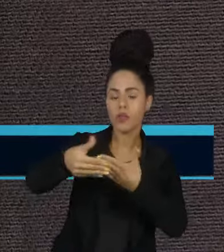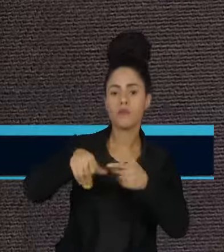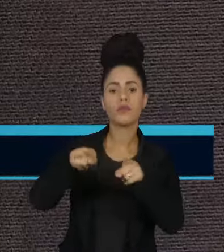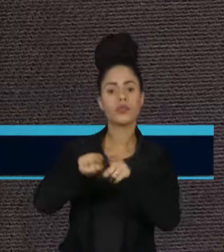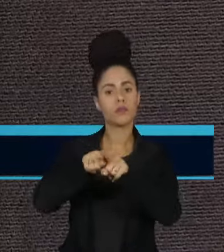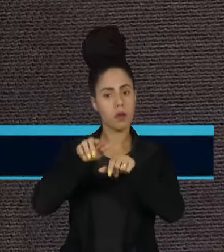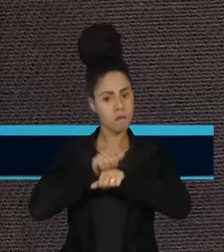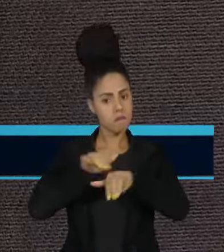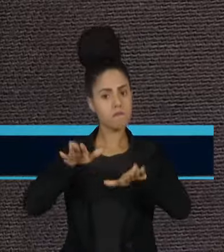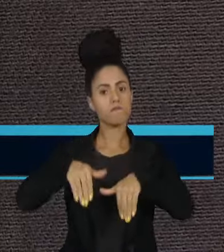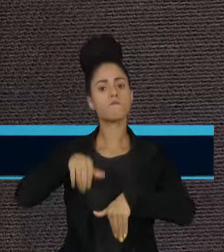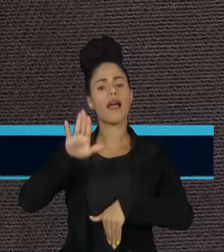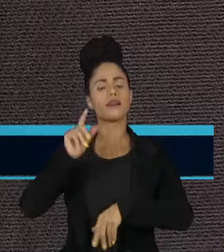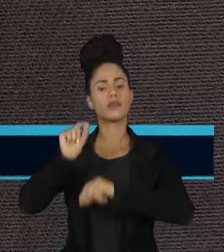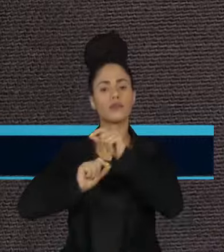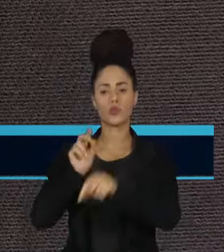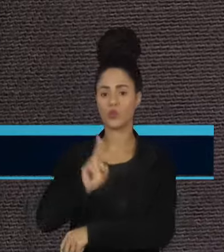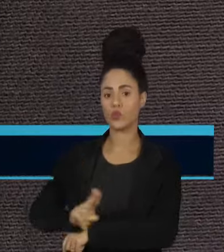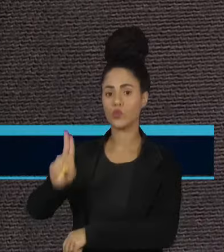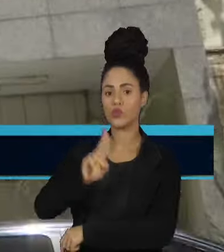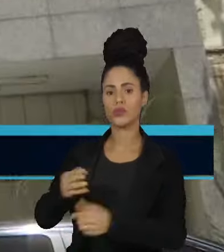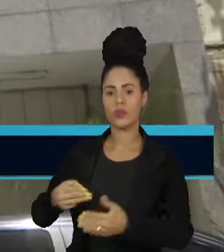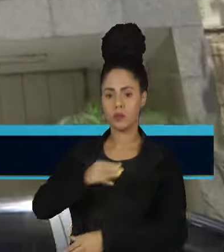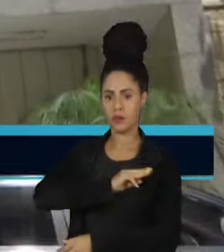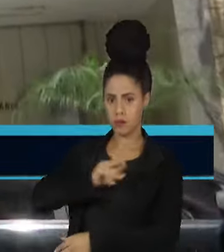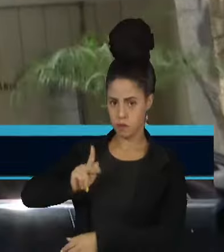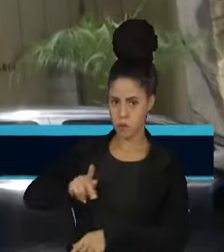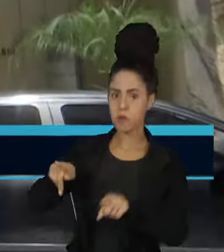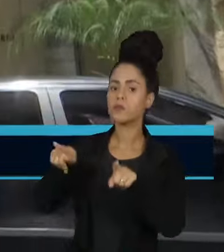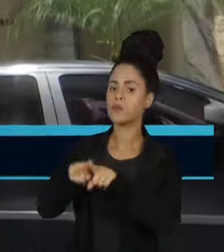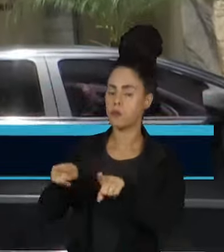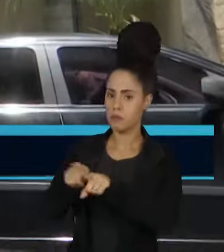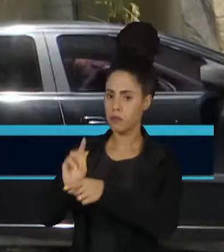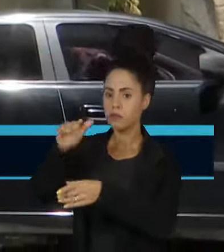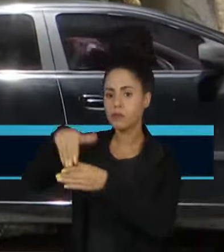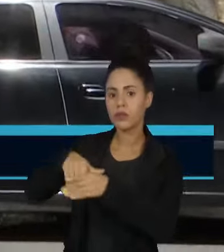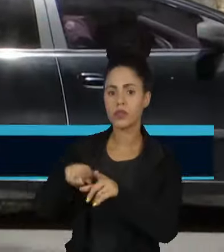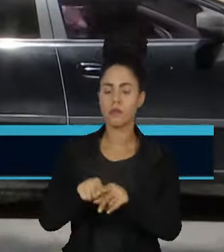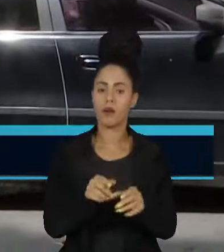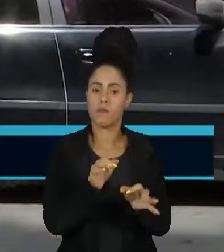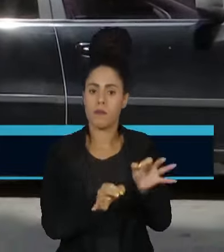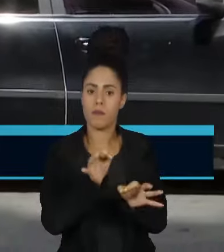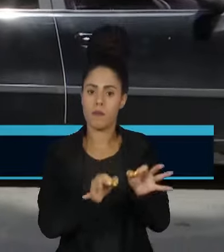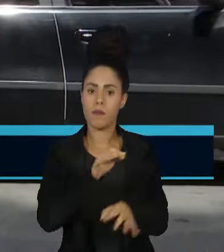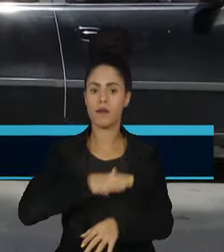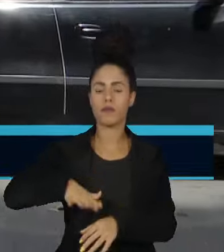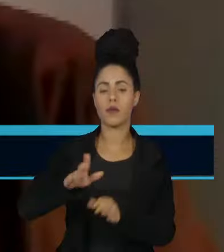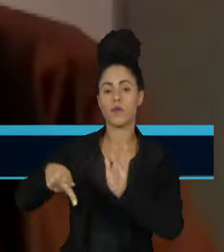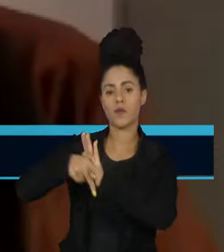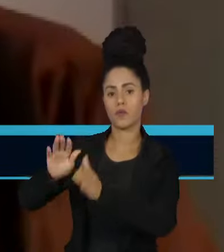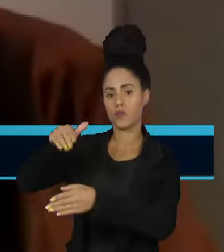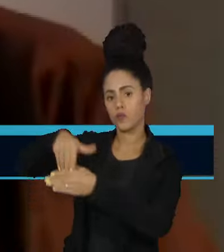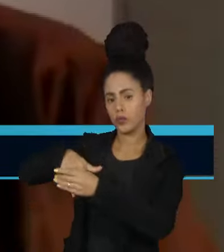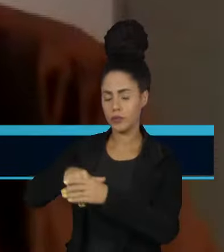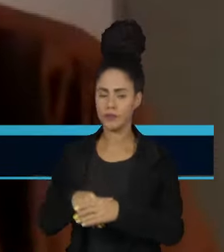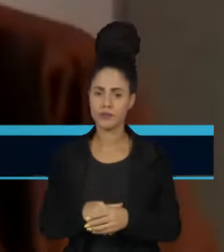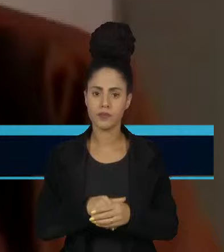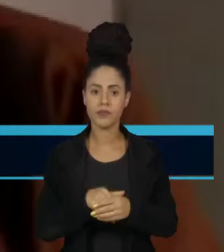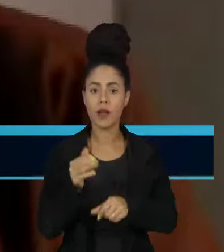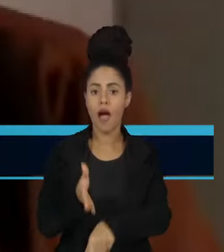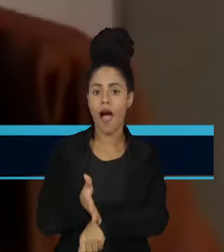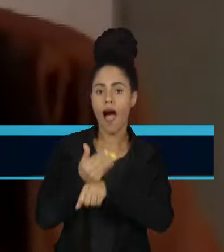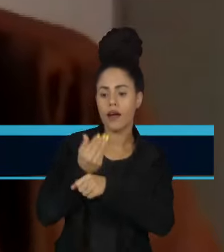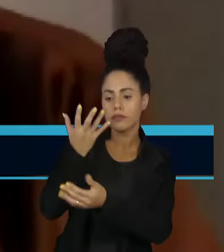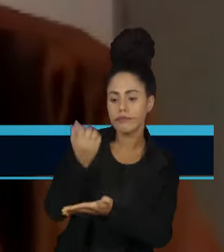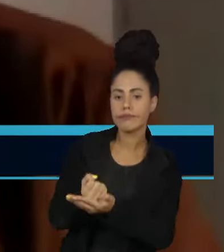aprimorado e passou a ser usado pelo Ministério Público Eleitoral e pelos tribunais regionais eleitorais. Antes do Pardal, tinha que